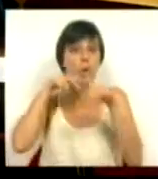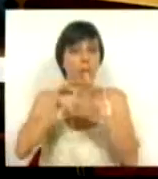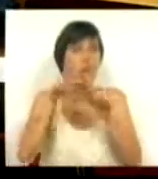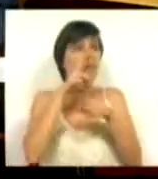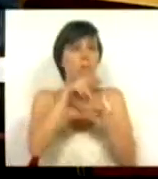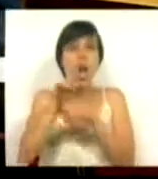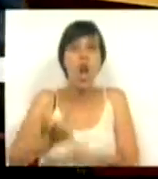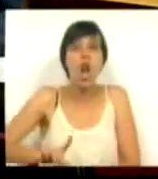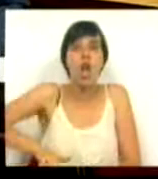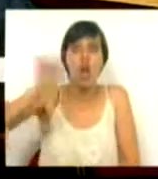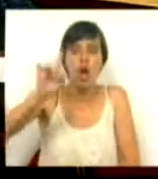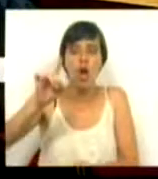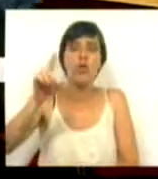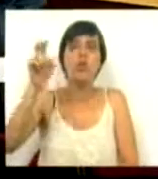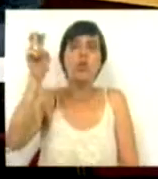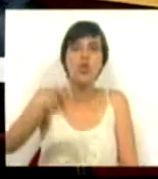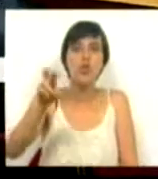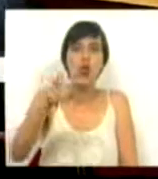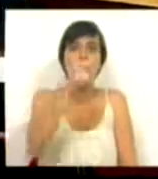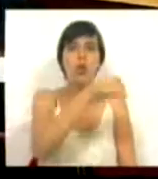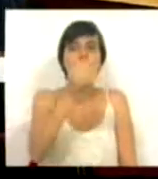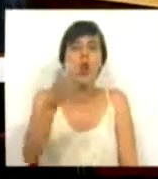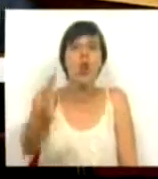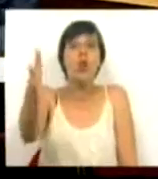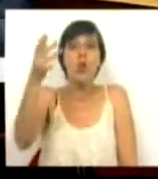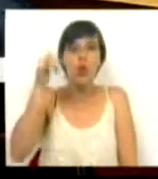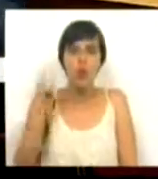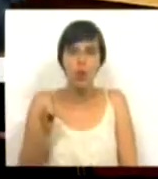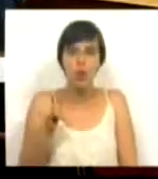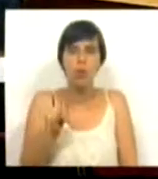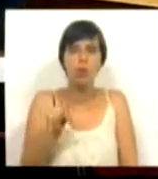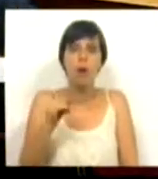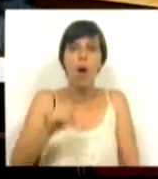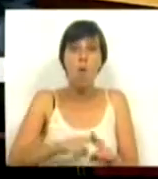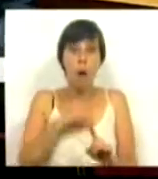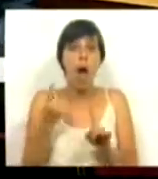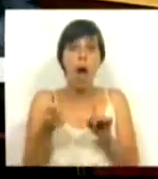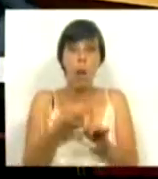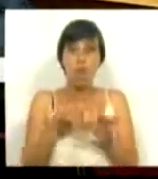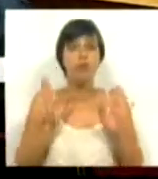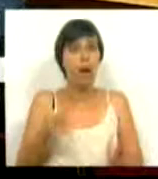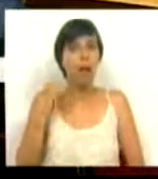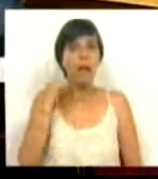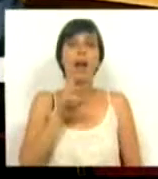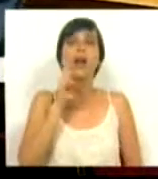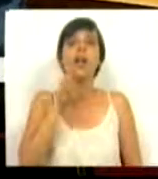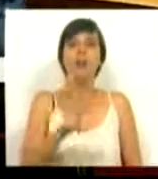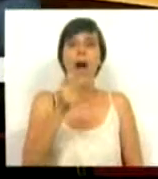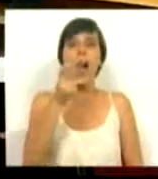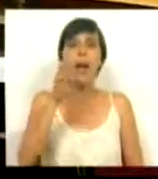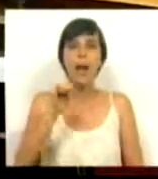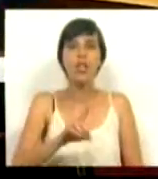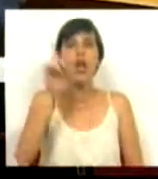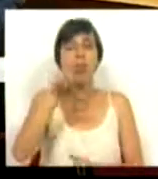Centro de Reabilitação do Norte, em junho de 2012, há um pouco mais de um ano, a resposta da ARS